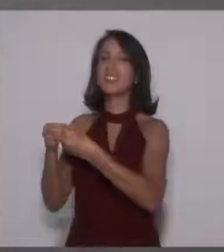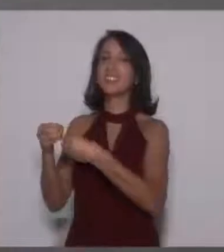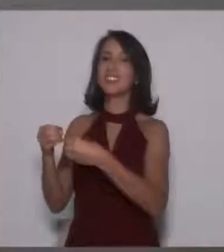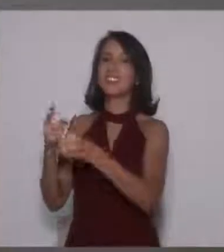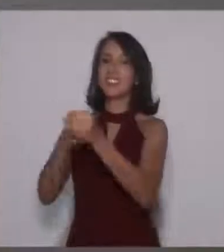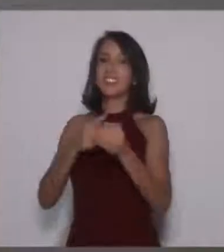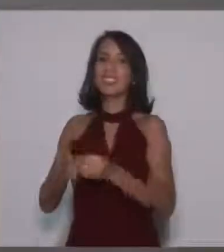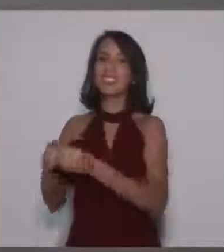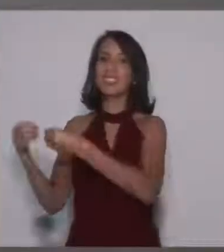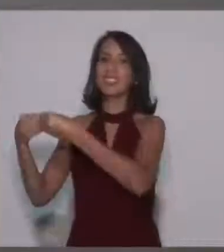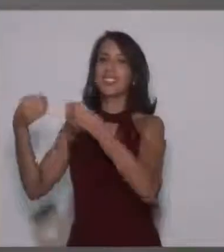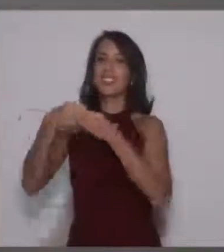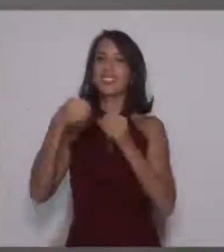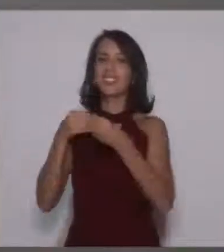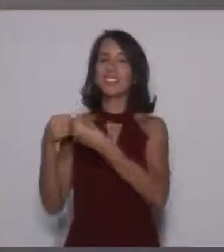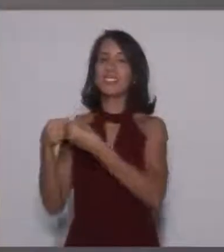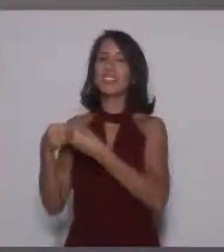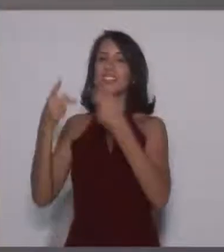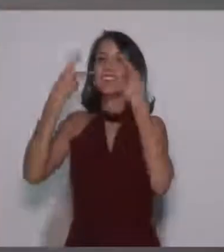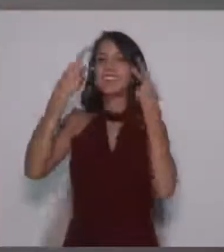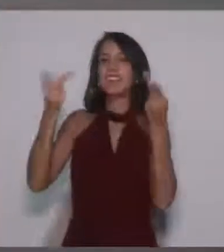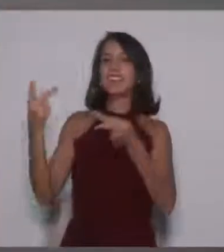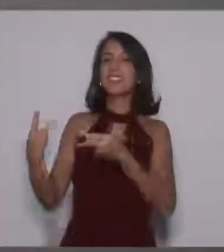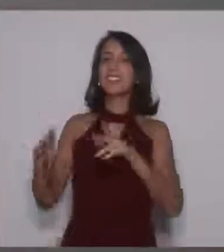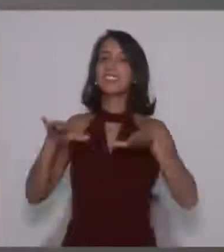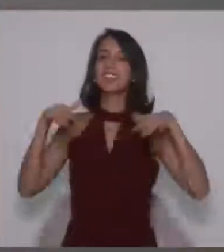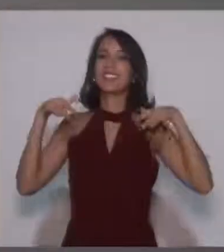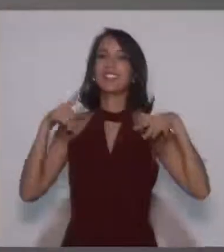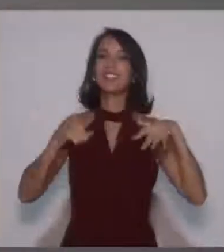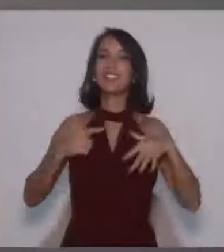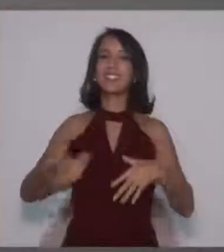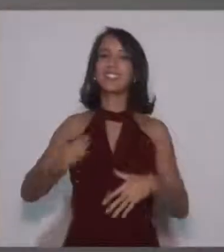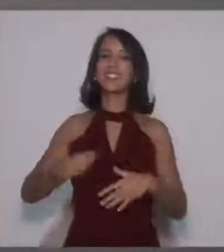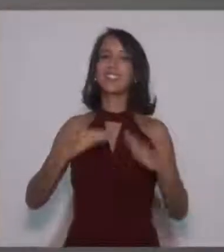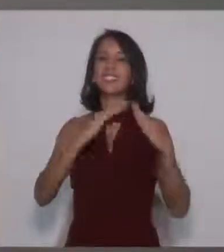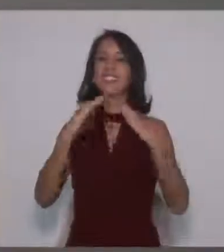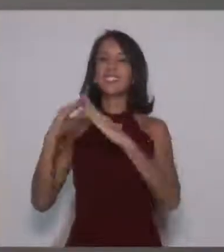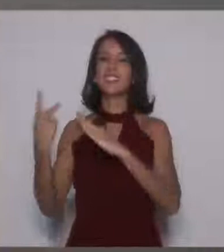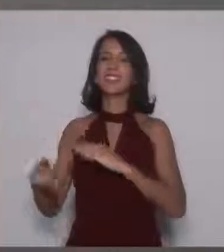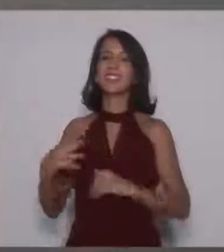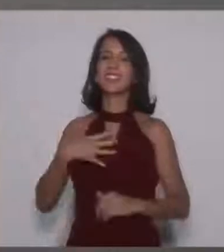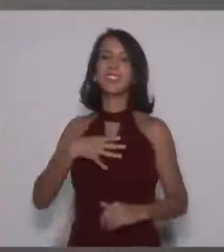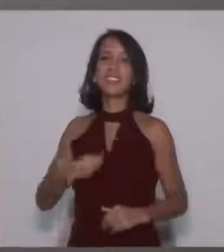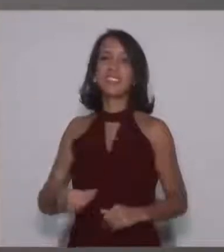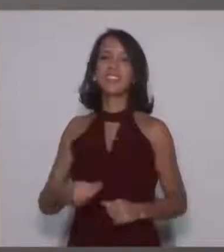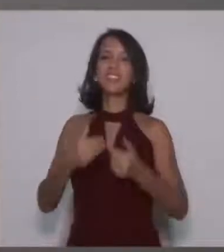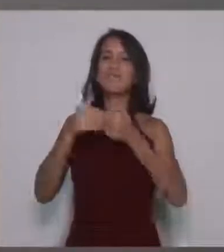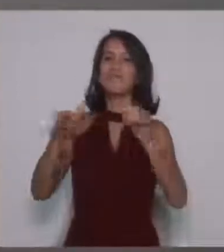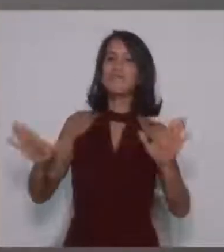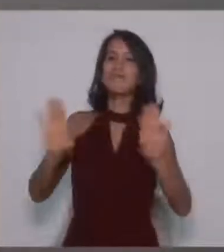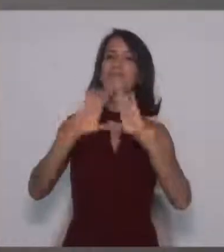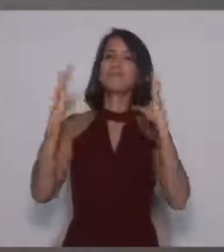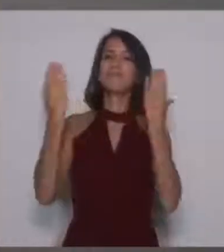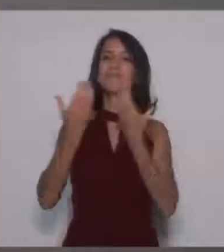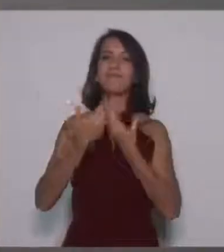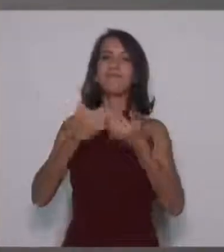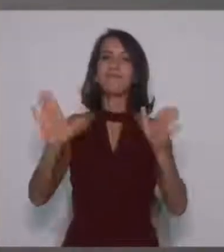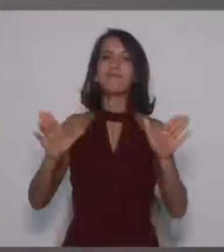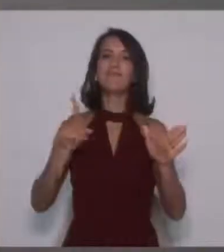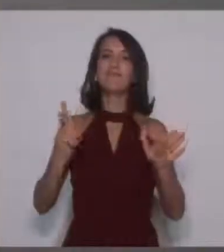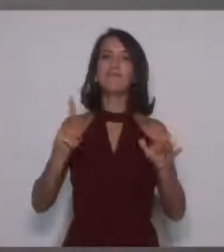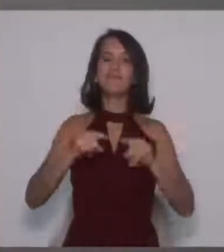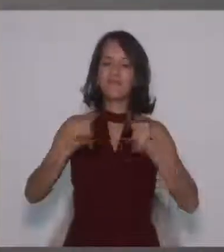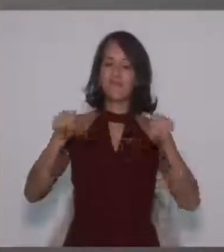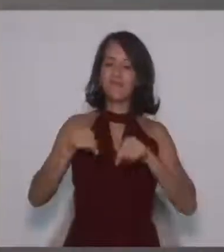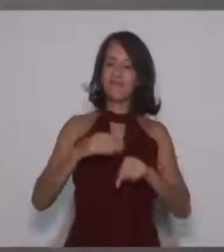está nos visitando, visitando os filhos, né, Lela? Obrigado. Essa casa está sempre aberta, com as portas abertas dessa casa, do meu